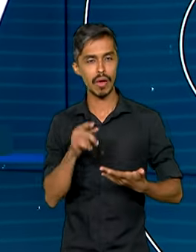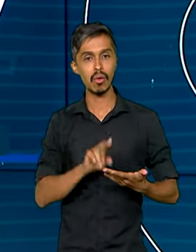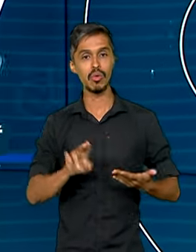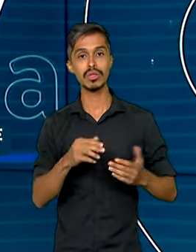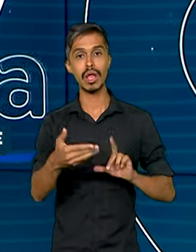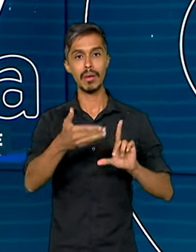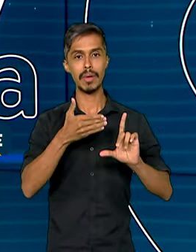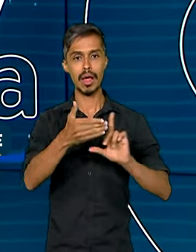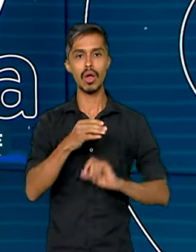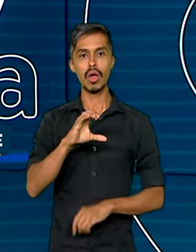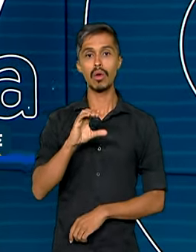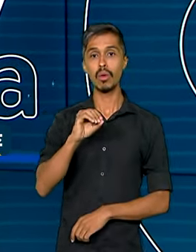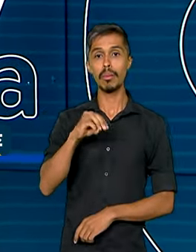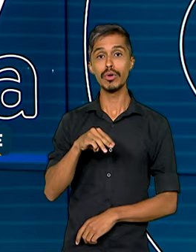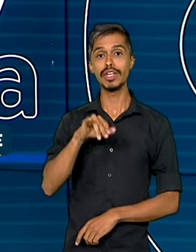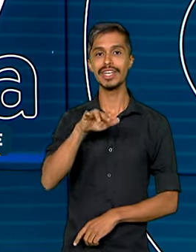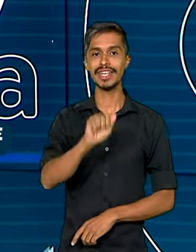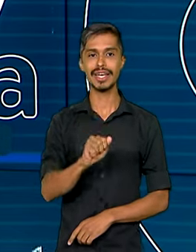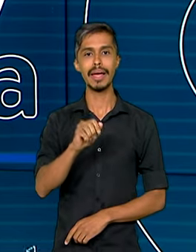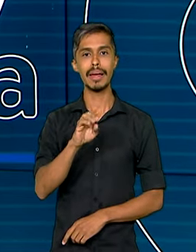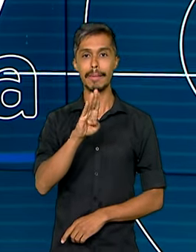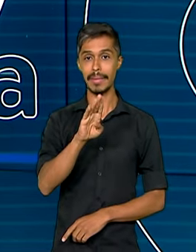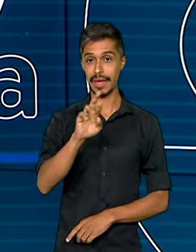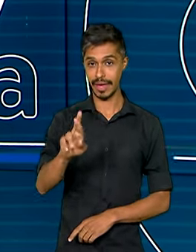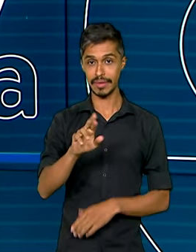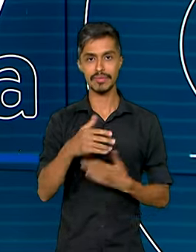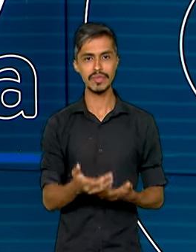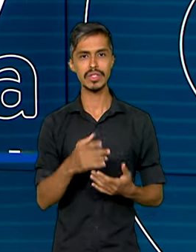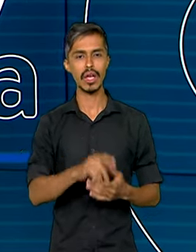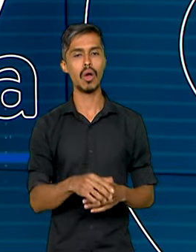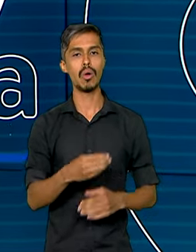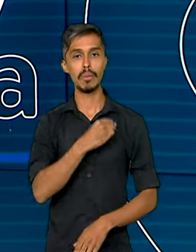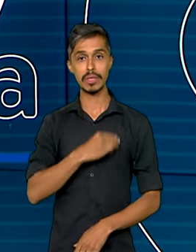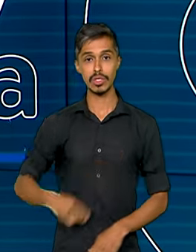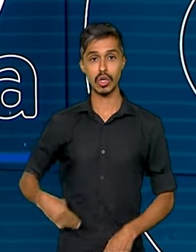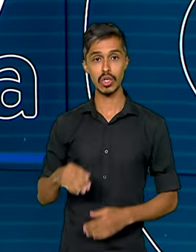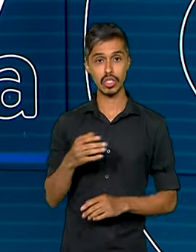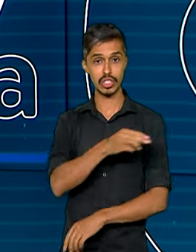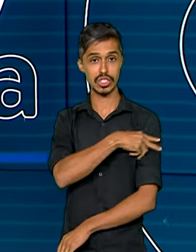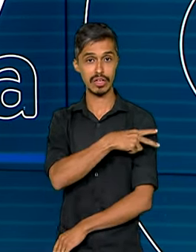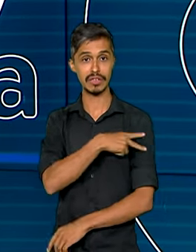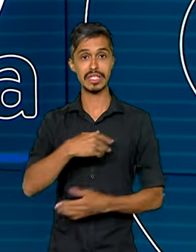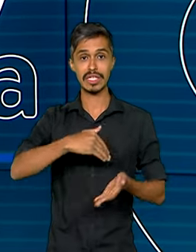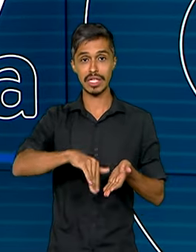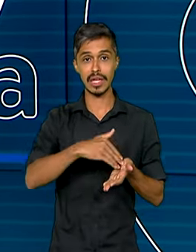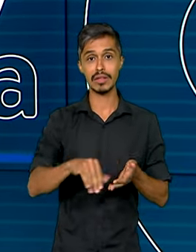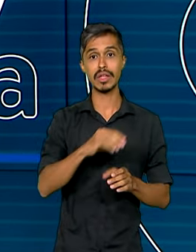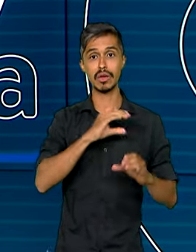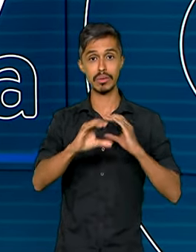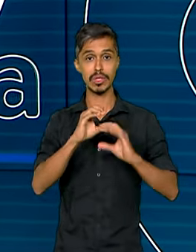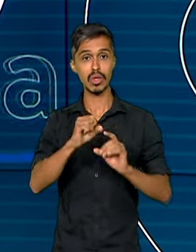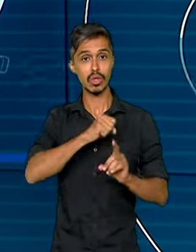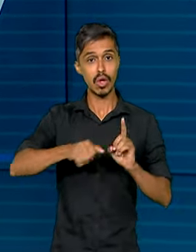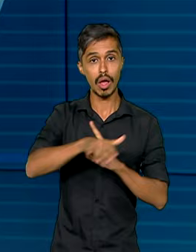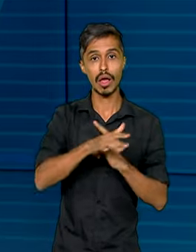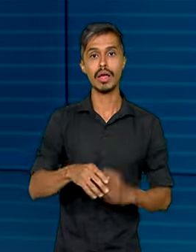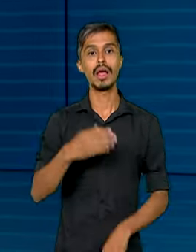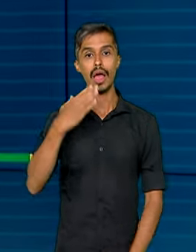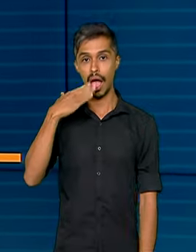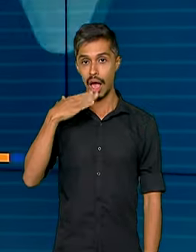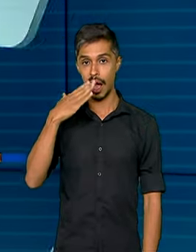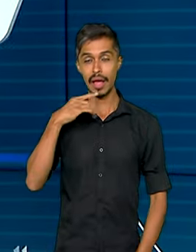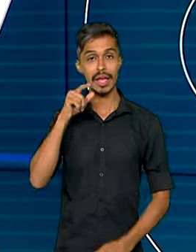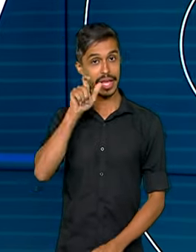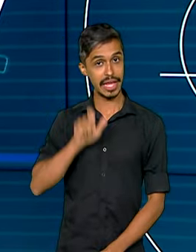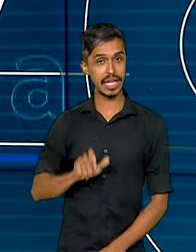plataforma Comunica BR. O ministro-chefe da Secretaria de Comunicação Social da Presidência da República, Paulo Pimenta,